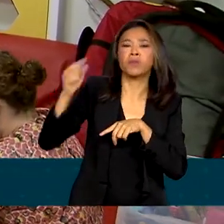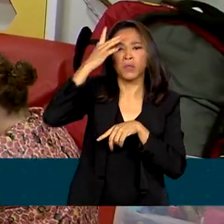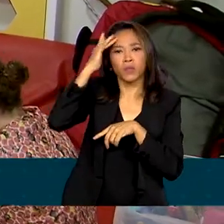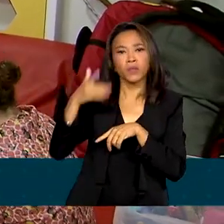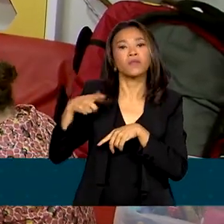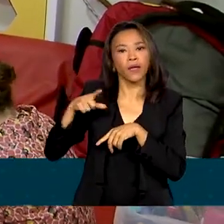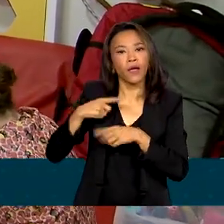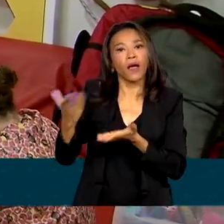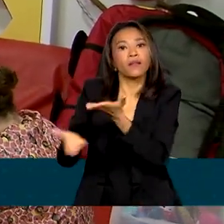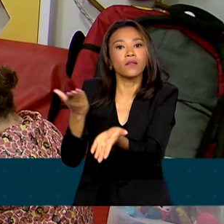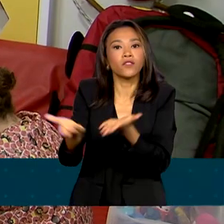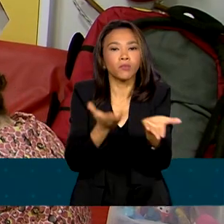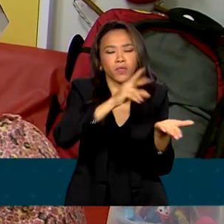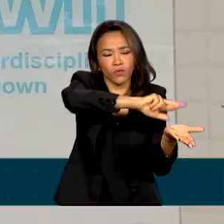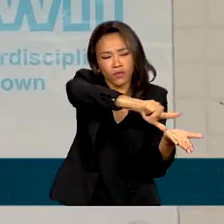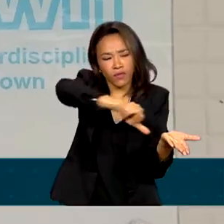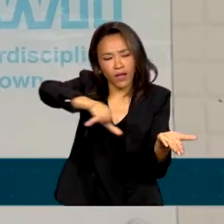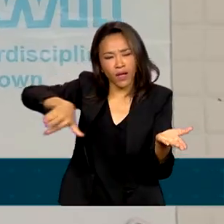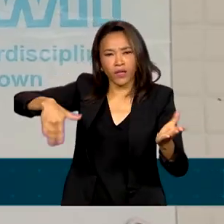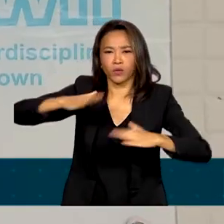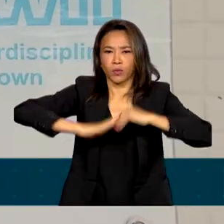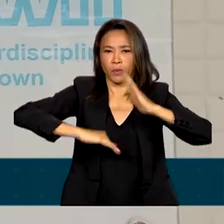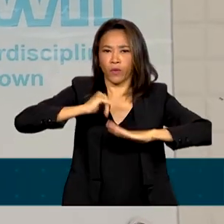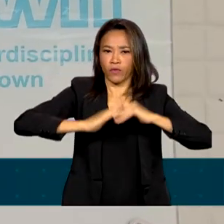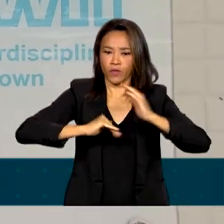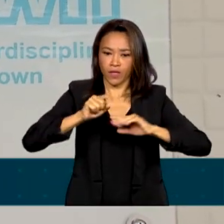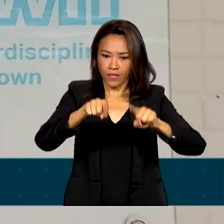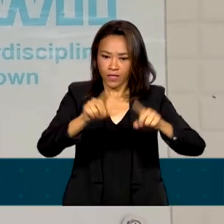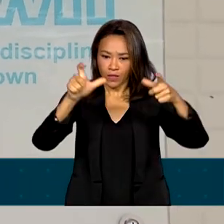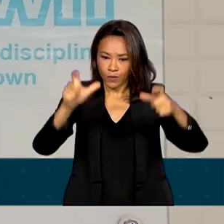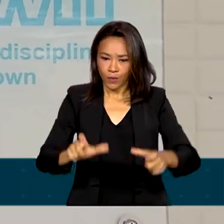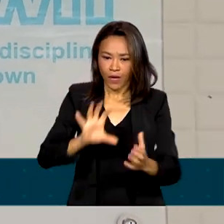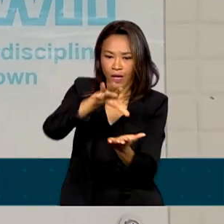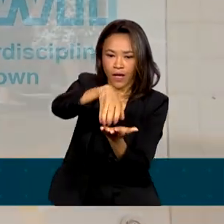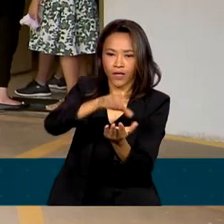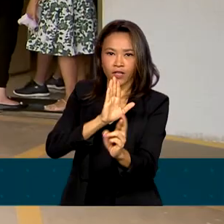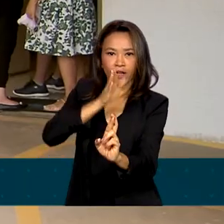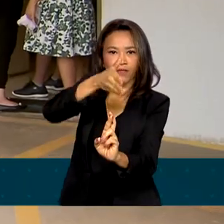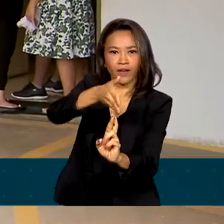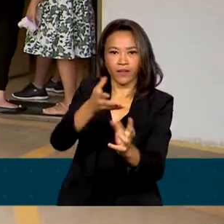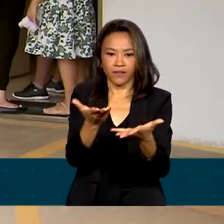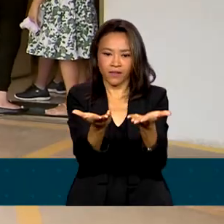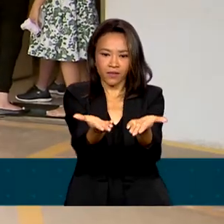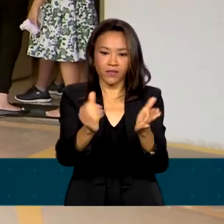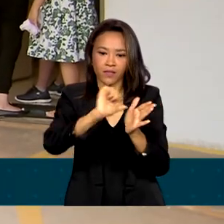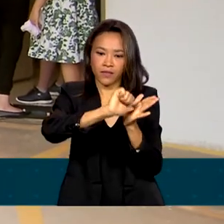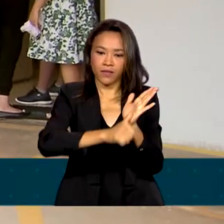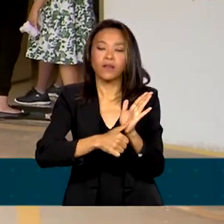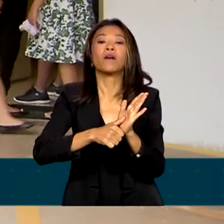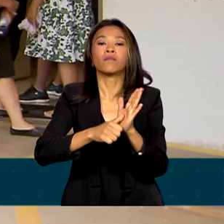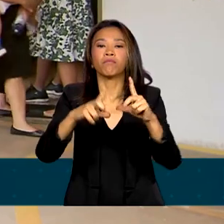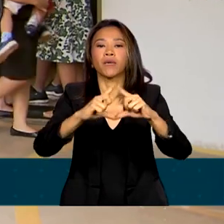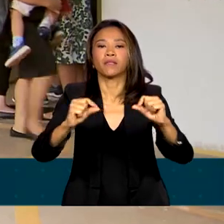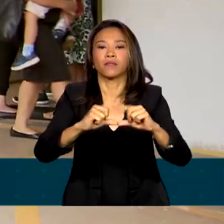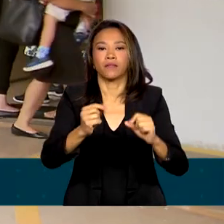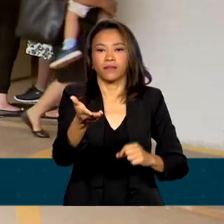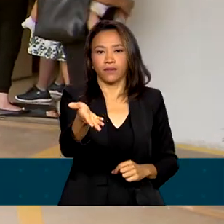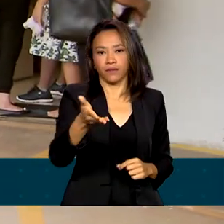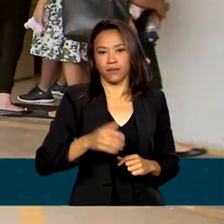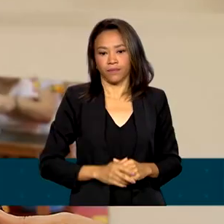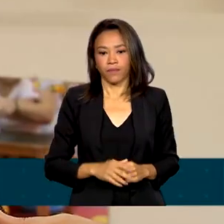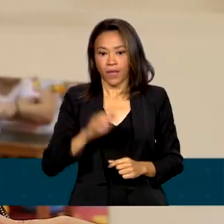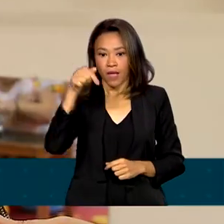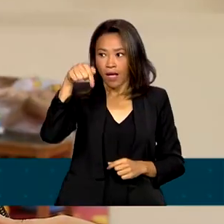especialistas de diversas áreas no Centro de Referência Interdisciplinar em Síndrome de Down, em Brasília. Aqui nós